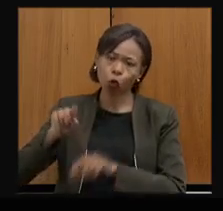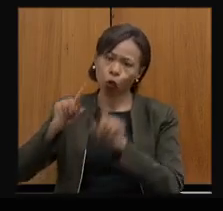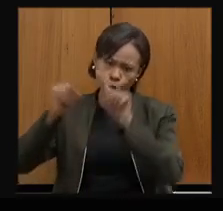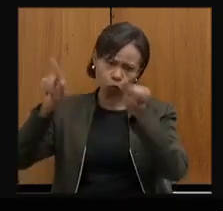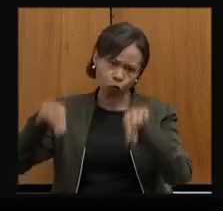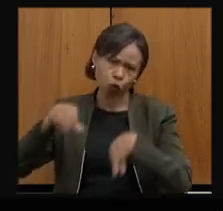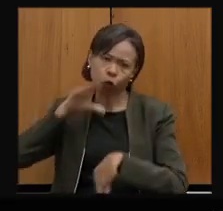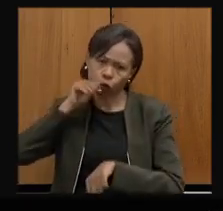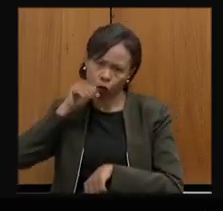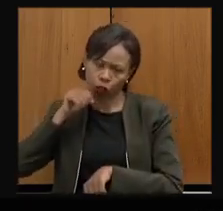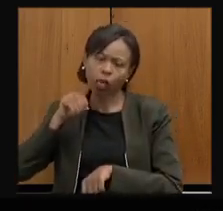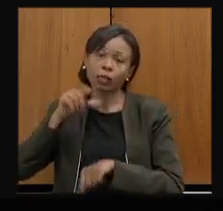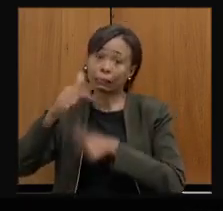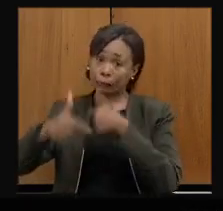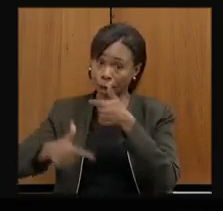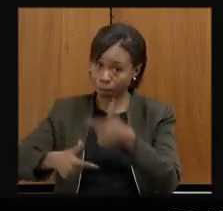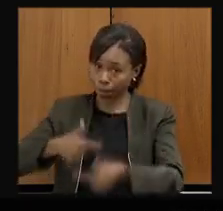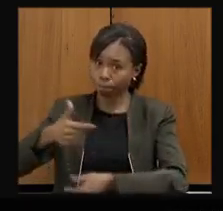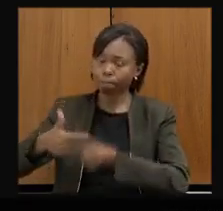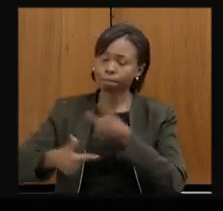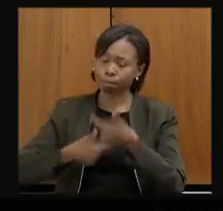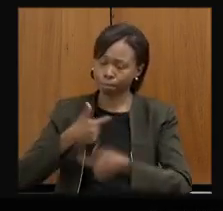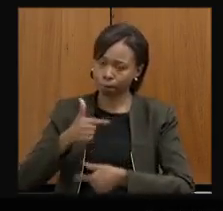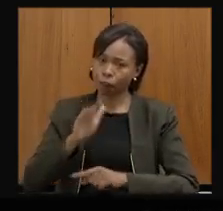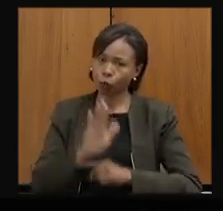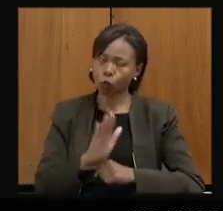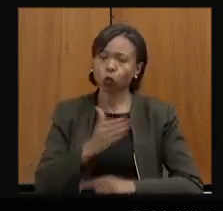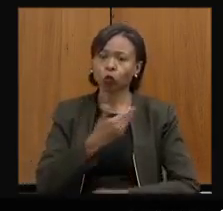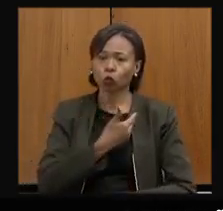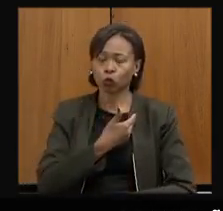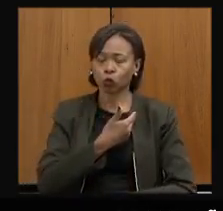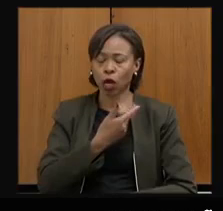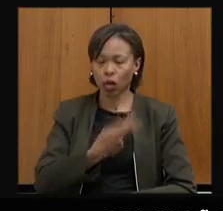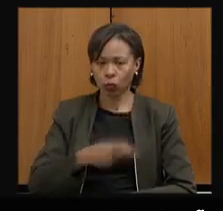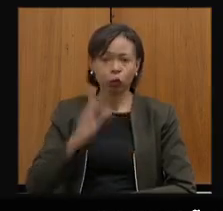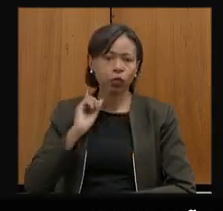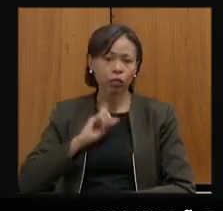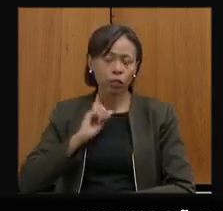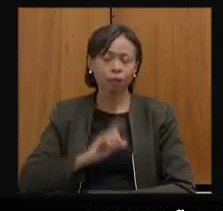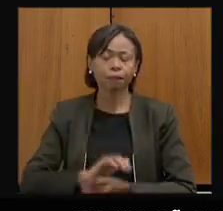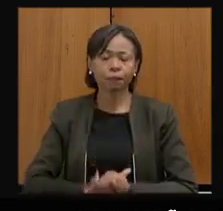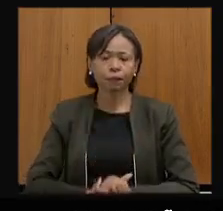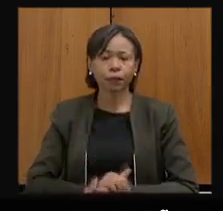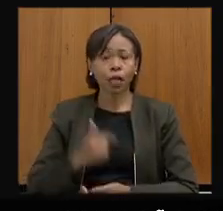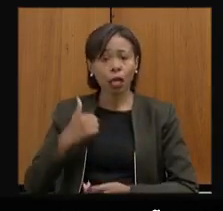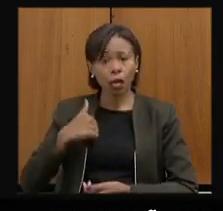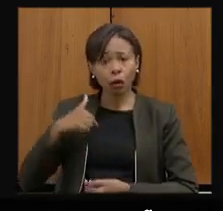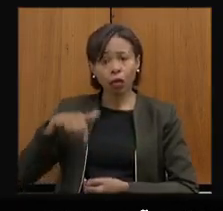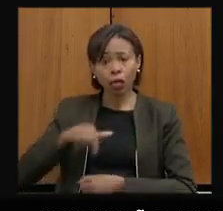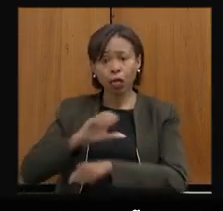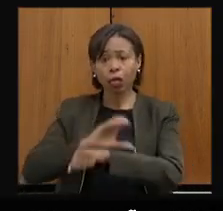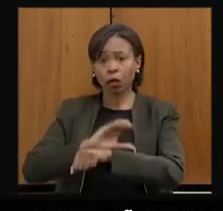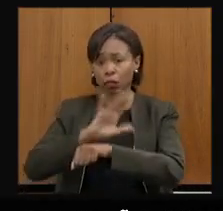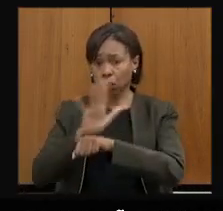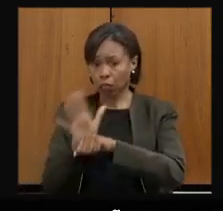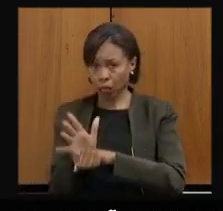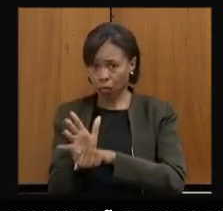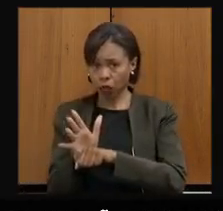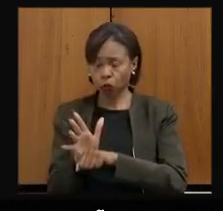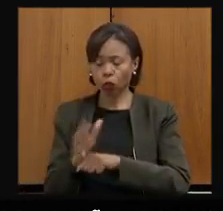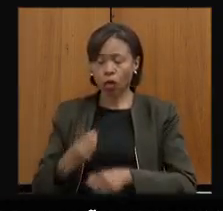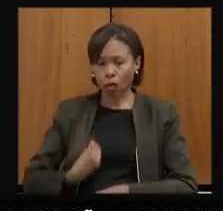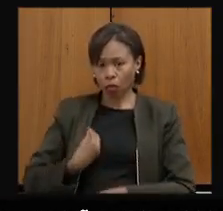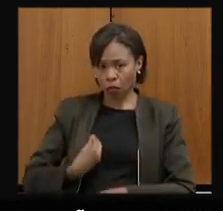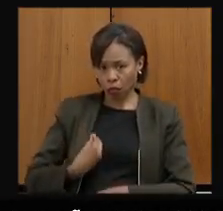trabalham muito pelo nosso Estado. Eu estou aqui hoje em Montes Claros participando remotamente, estou aqui na Côte de Vaz, está até um tumulto muito grande aqui,